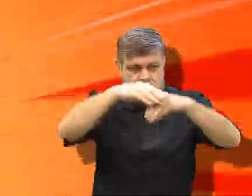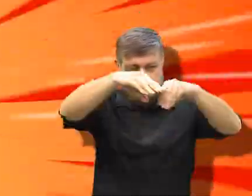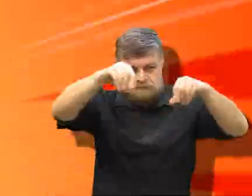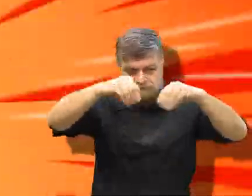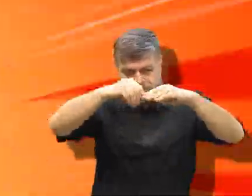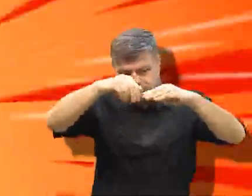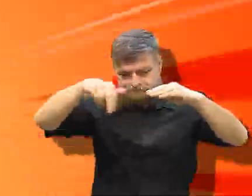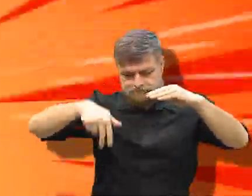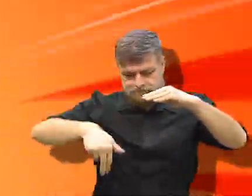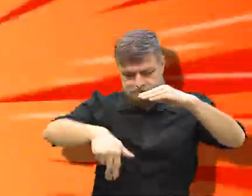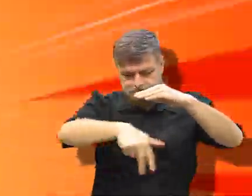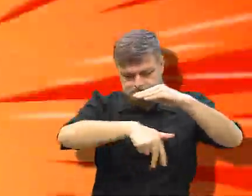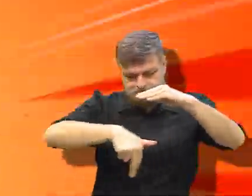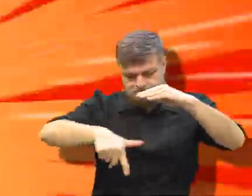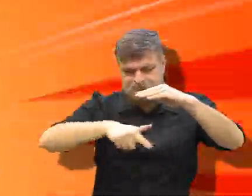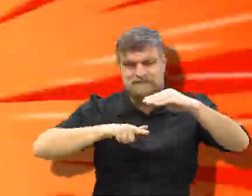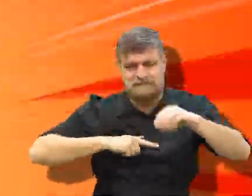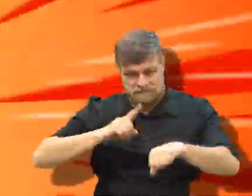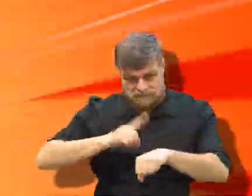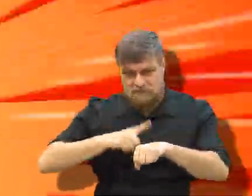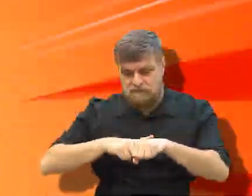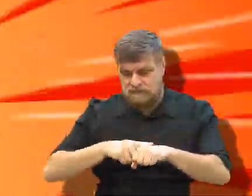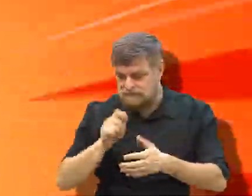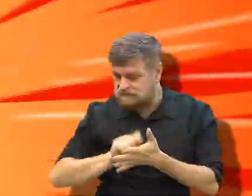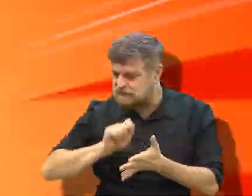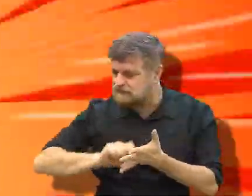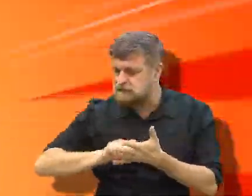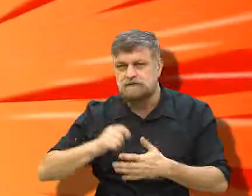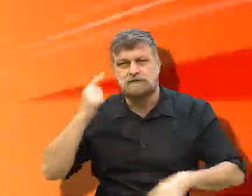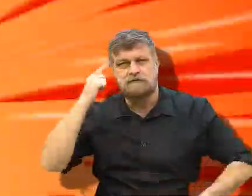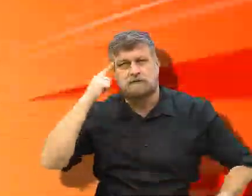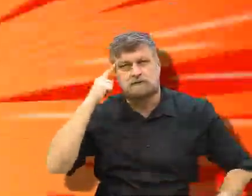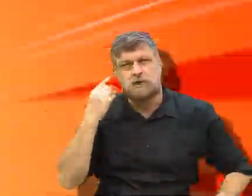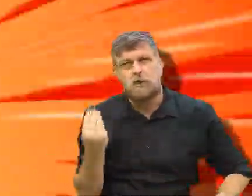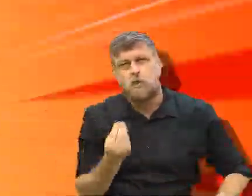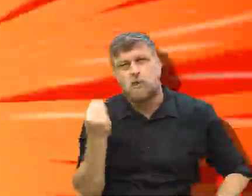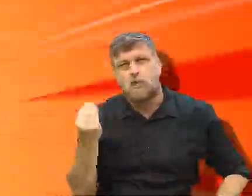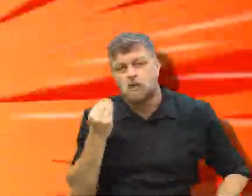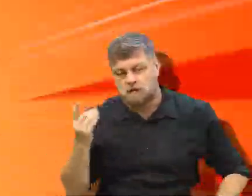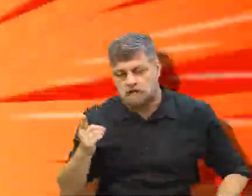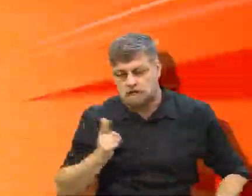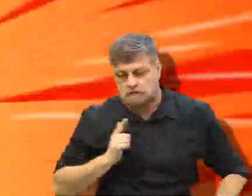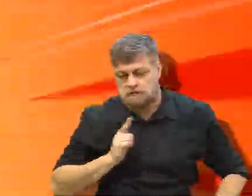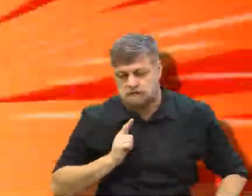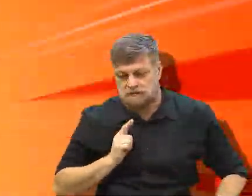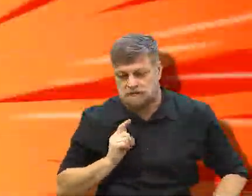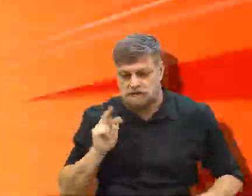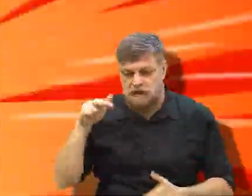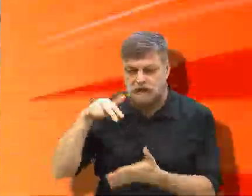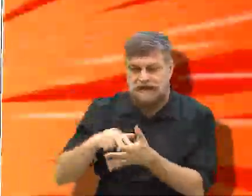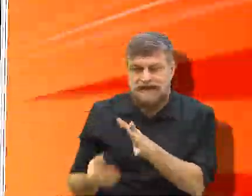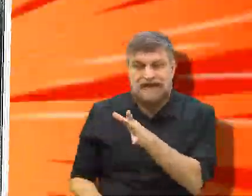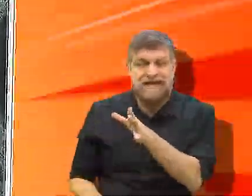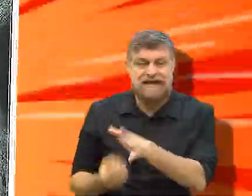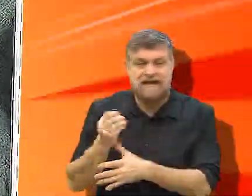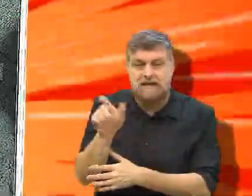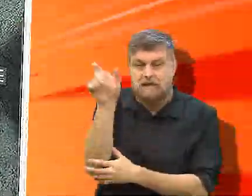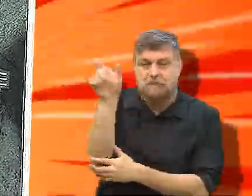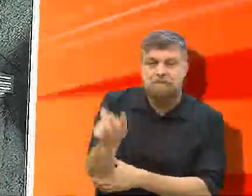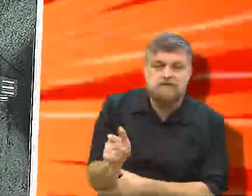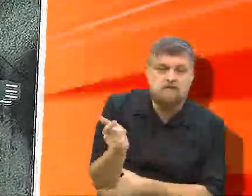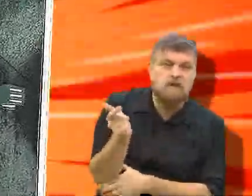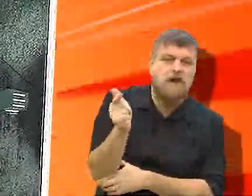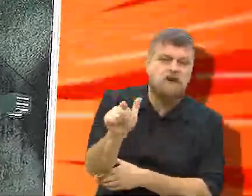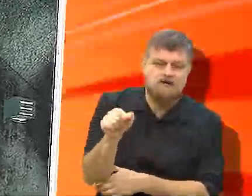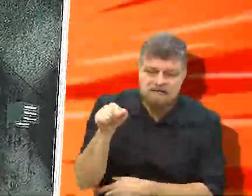No subterrâneo em si, teve um momento que eu estava numa encruzilhada. E aí a minha solução foi... Eu enfiei um outro personagem. Eu precisava